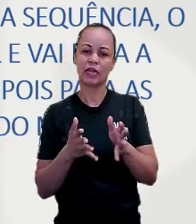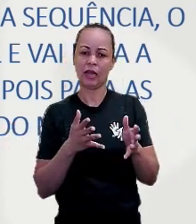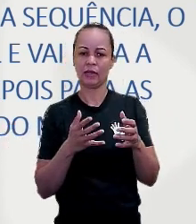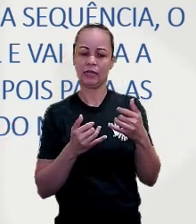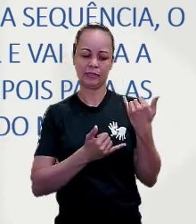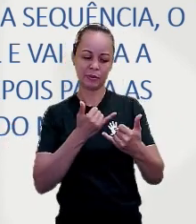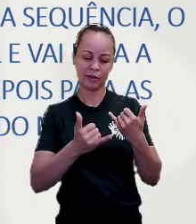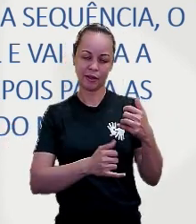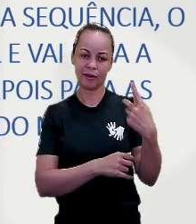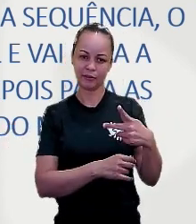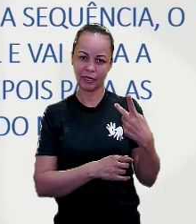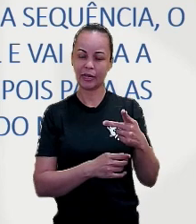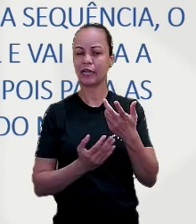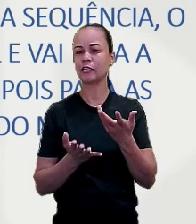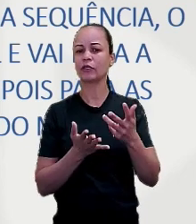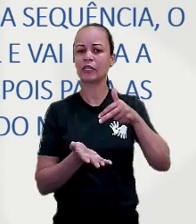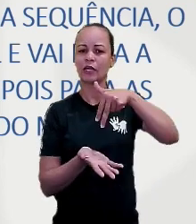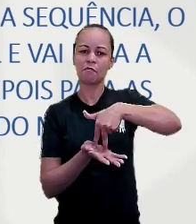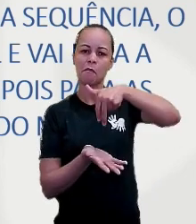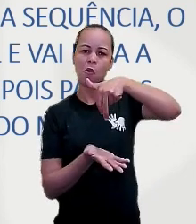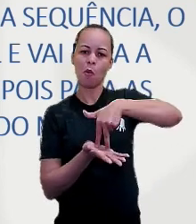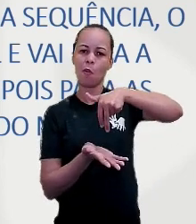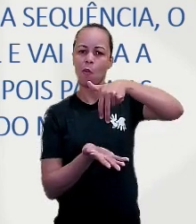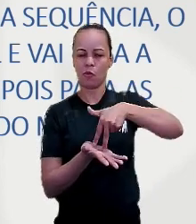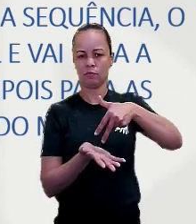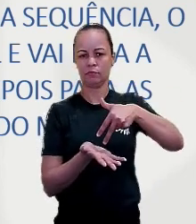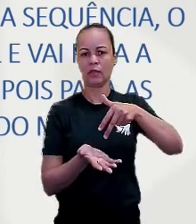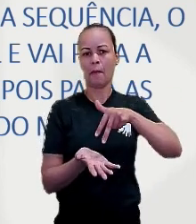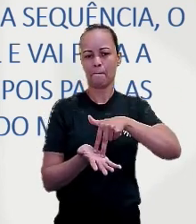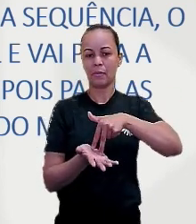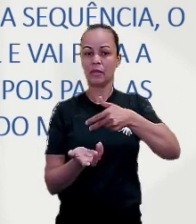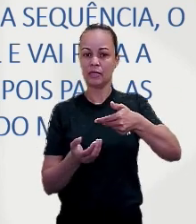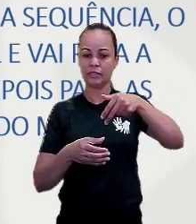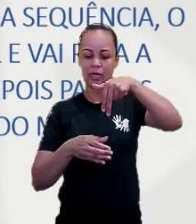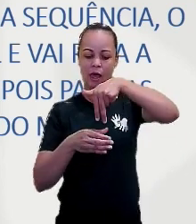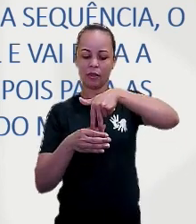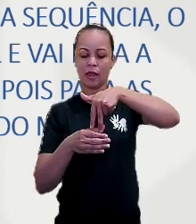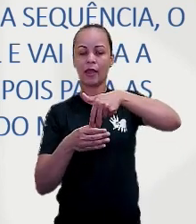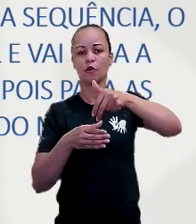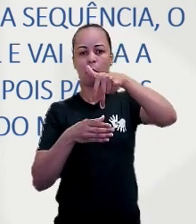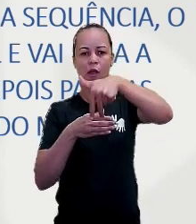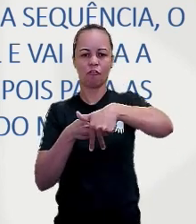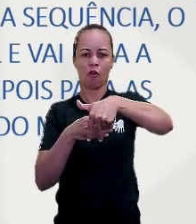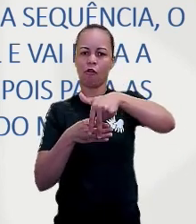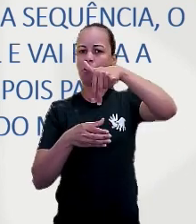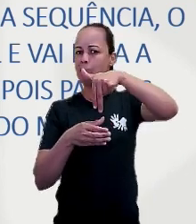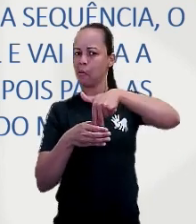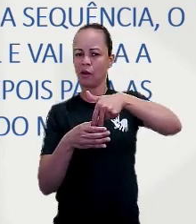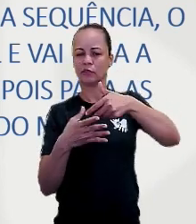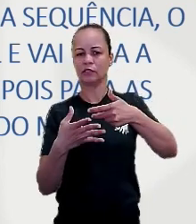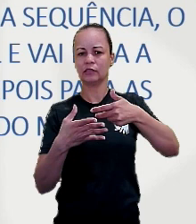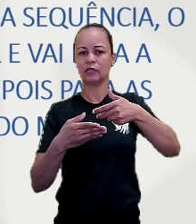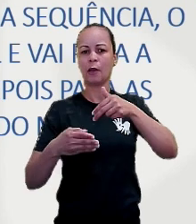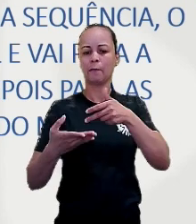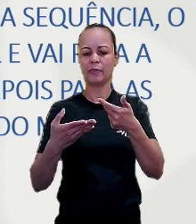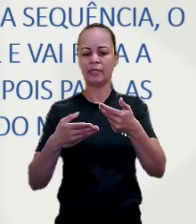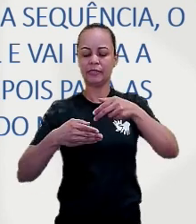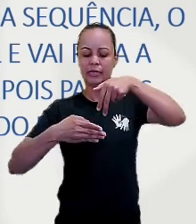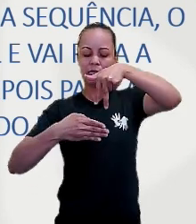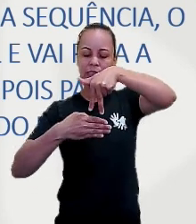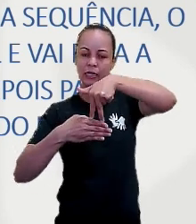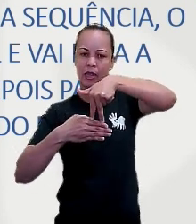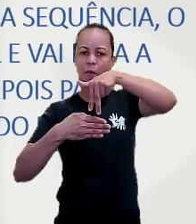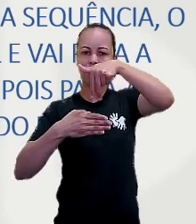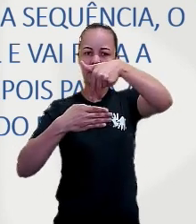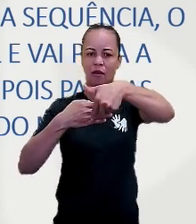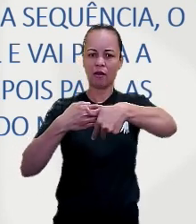criar uma sequência de pulos. Pisa dentro, pisa fora, pisa em cima, pisa fora e